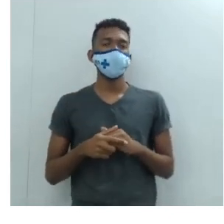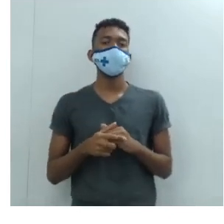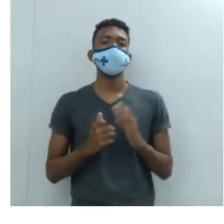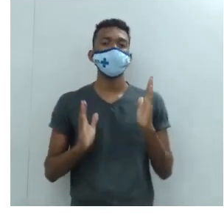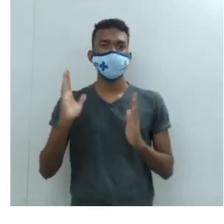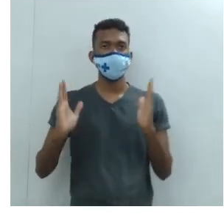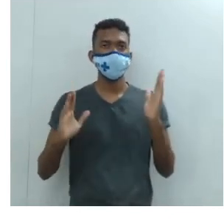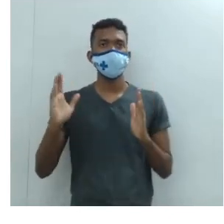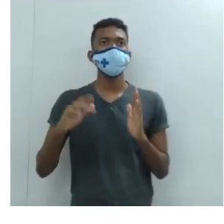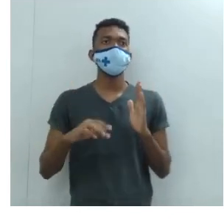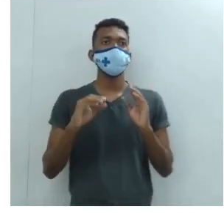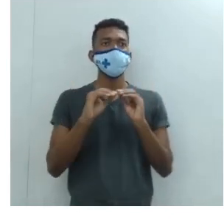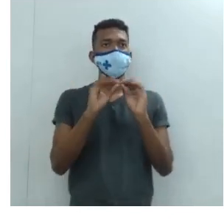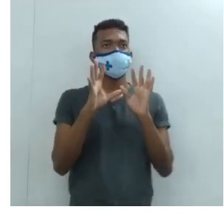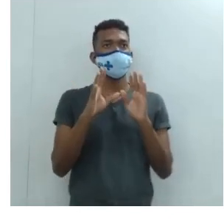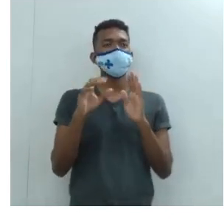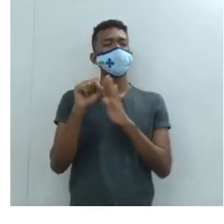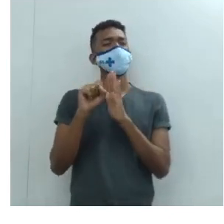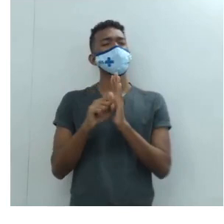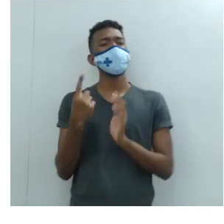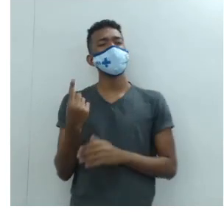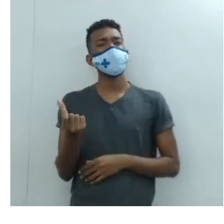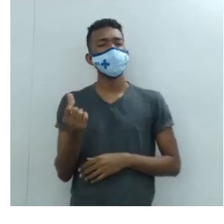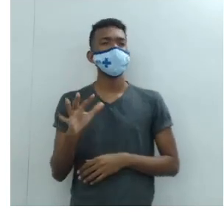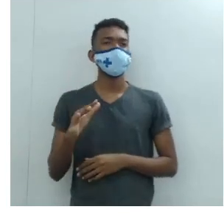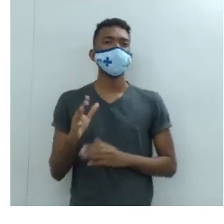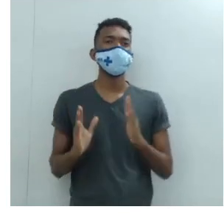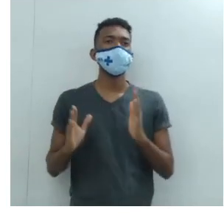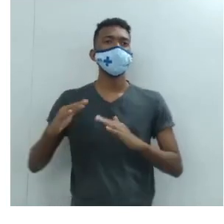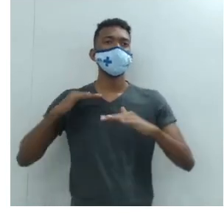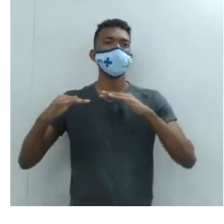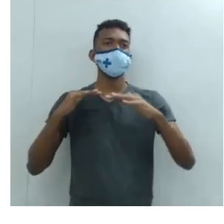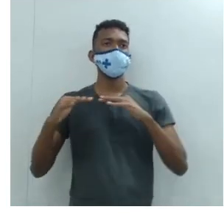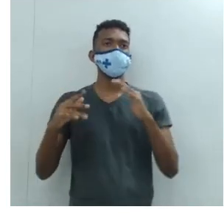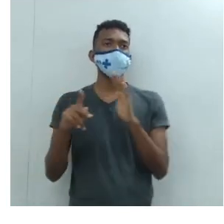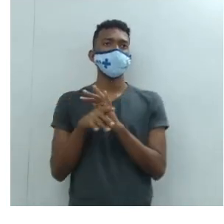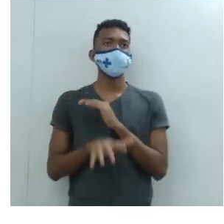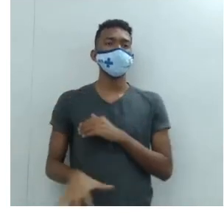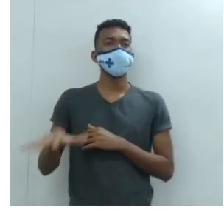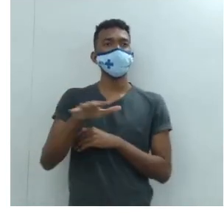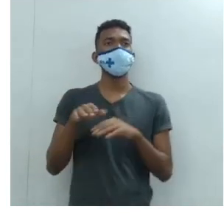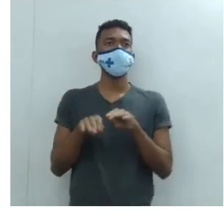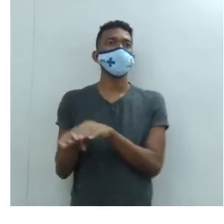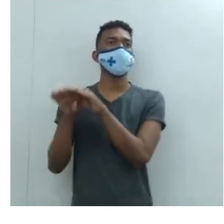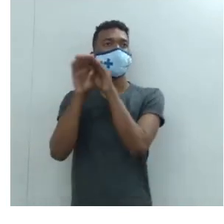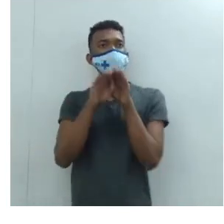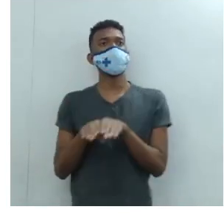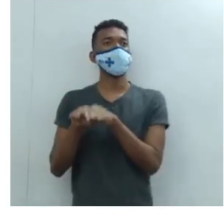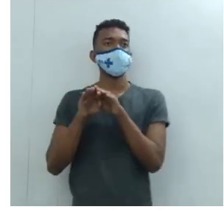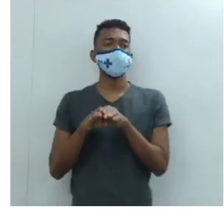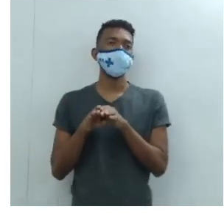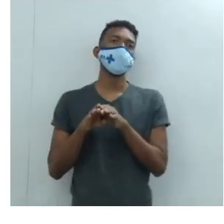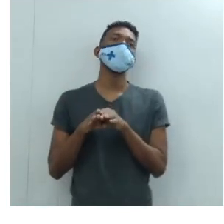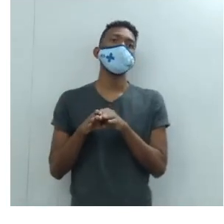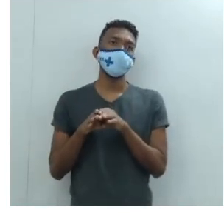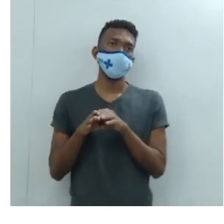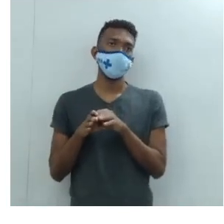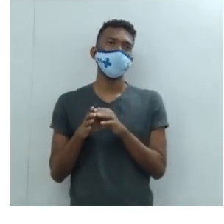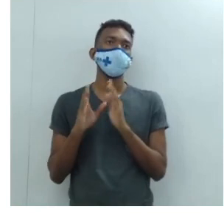no século XVI um movimento universal e europeu, tendo